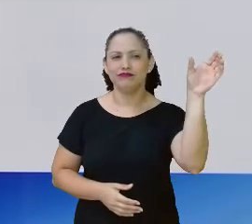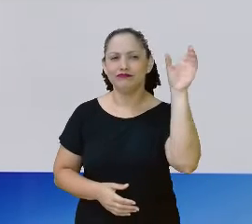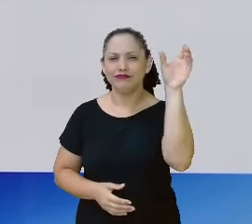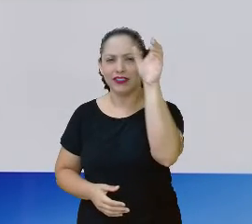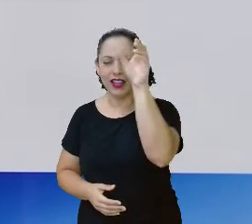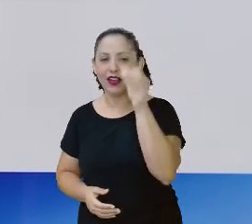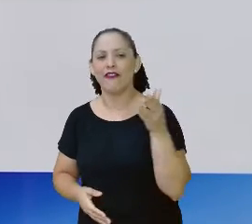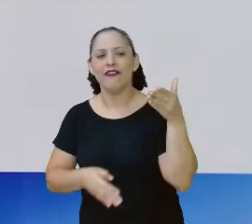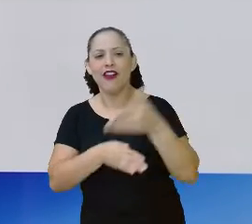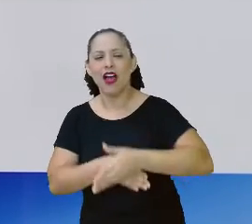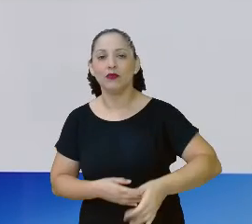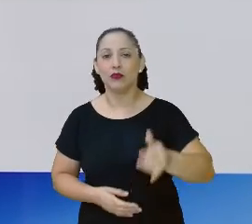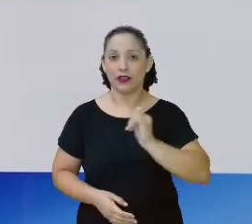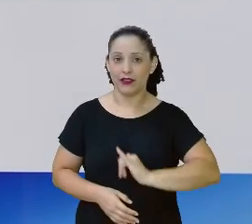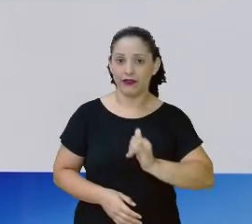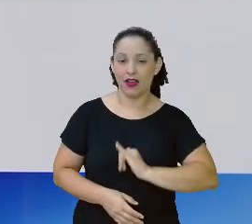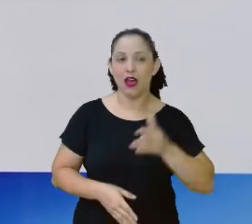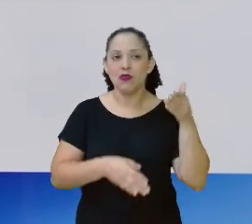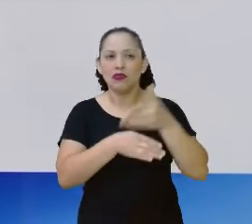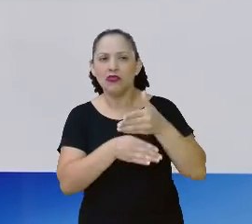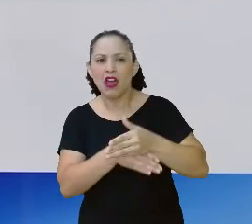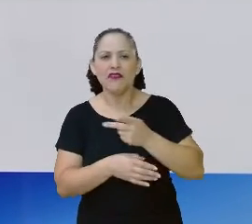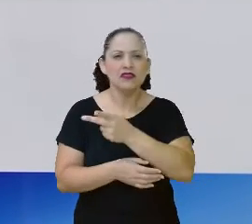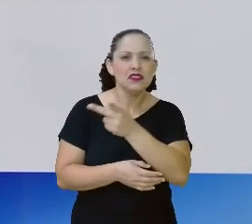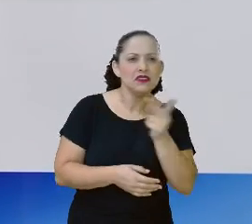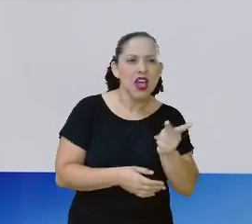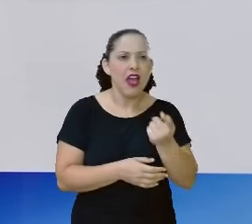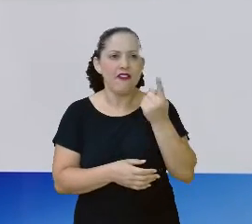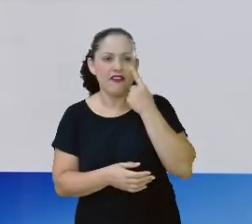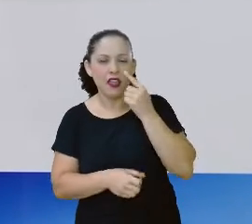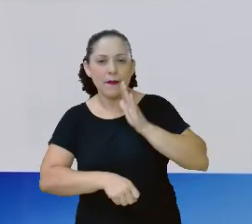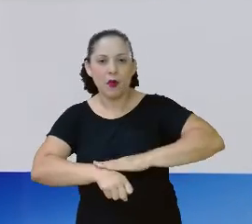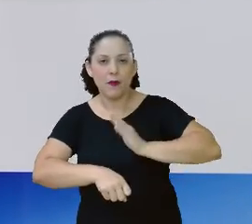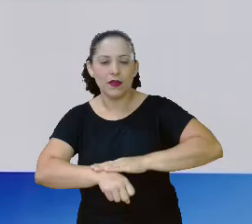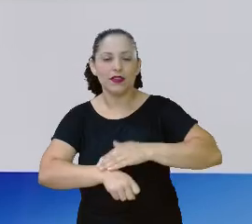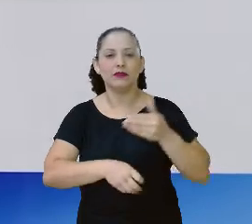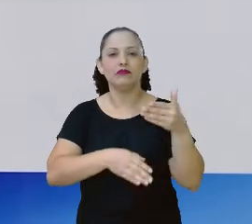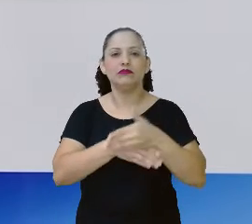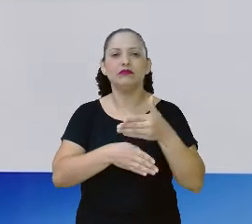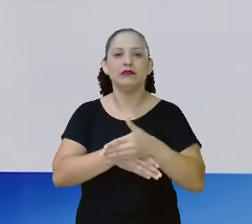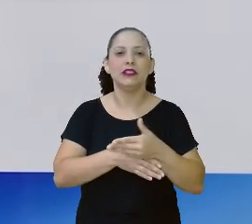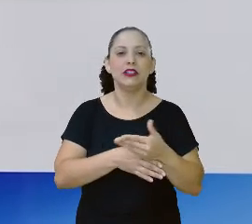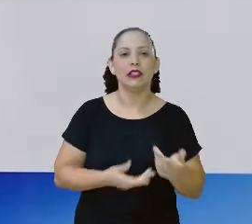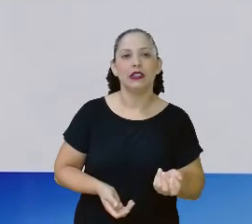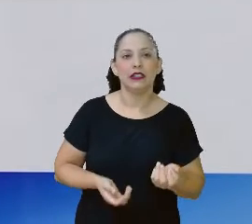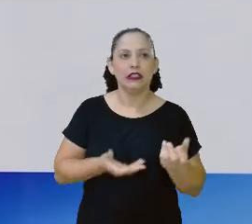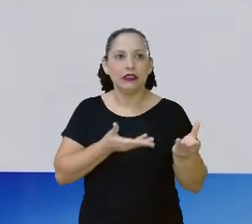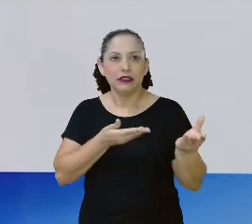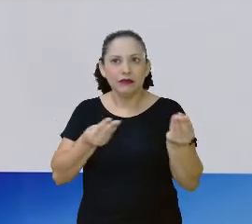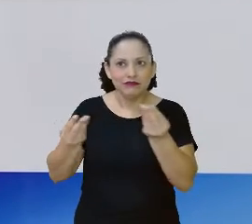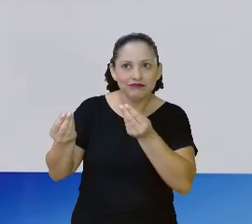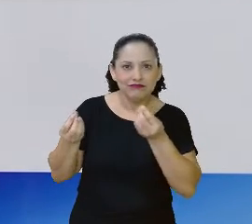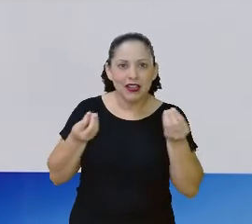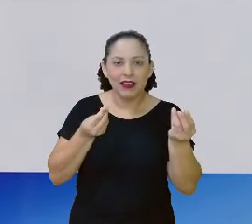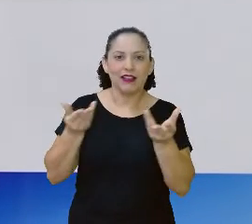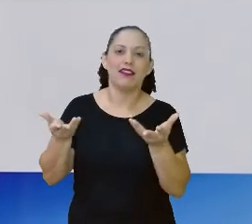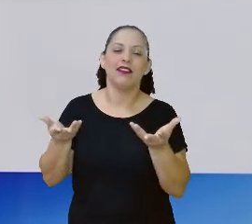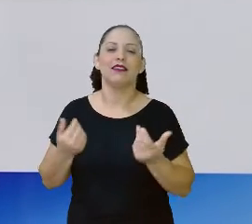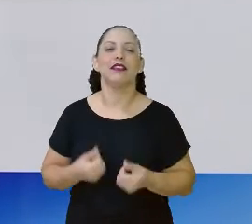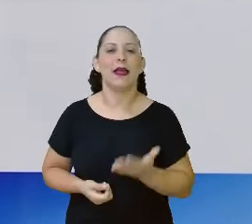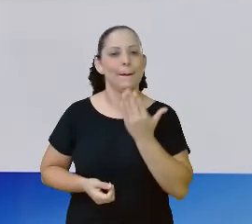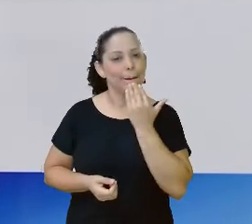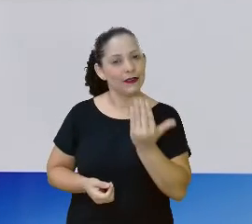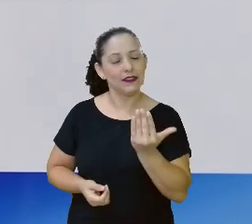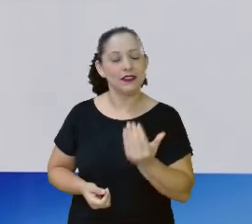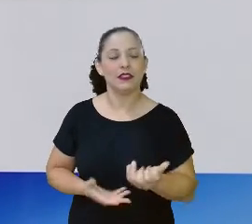fala com a professora, no dia da aula de língua portuguesa, reservar um momento para vocês irem na biblioteca. Se não der para ficar lá, mas pedem, prestaram, traz